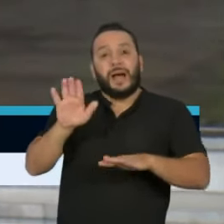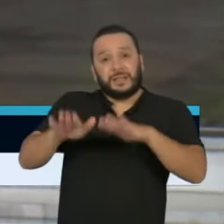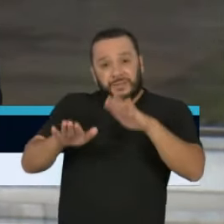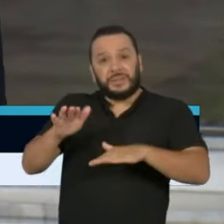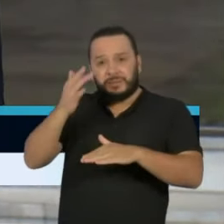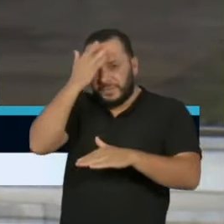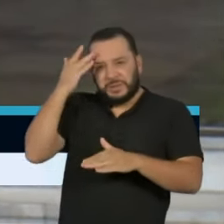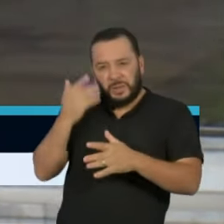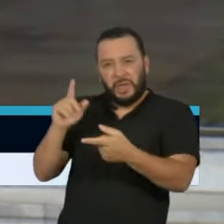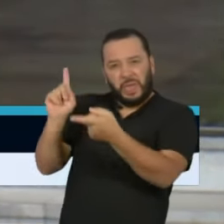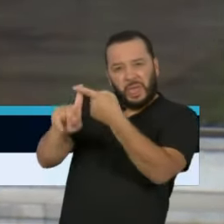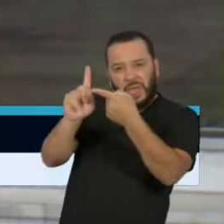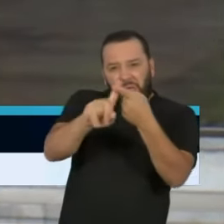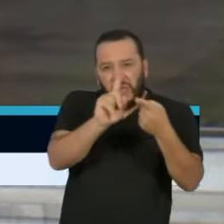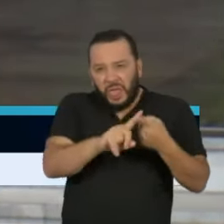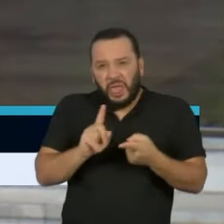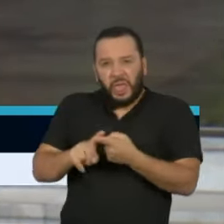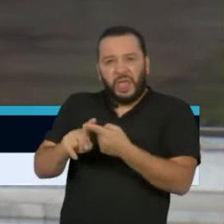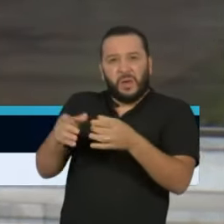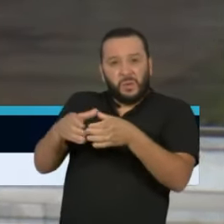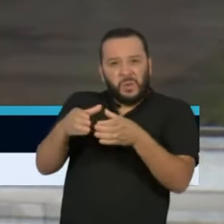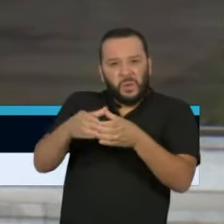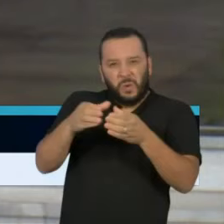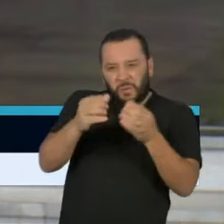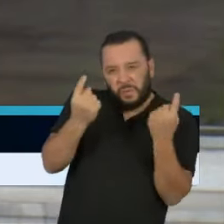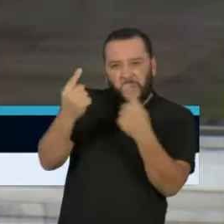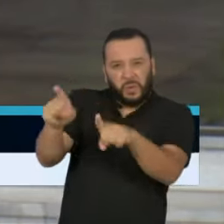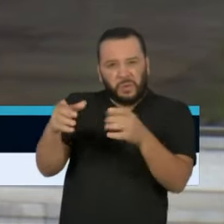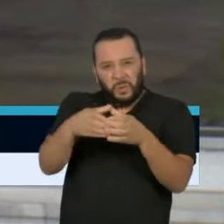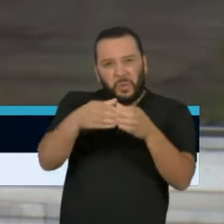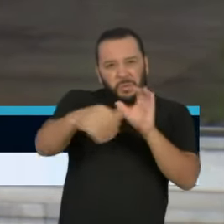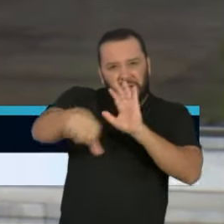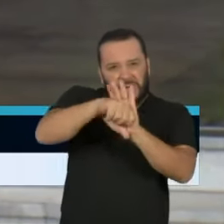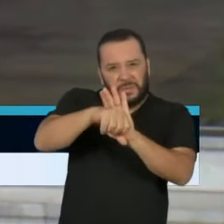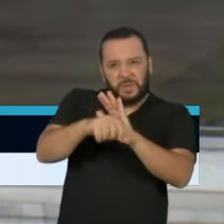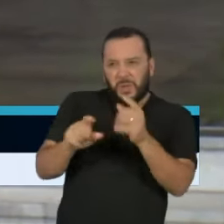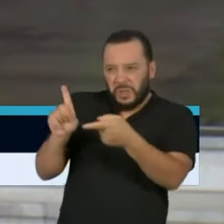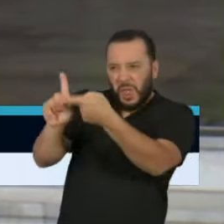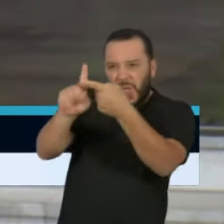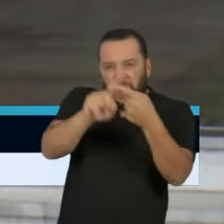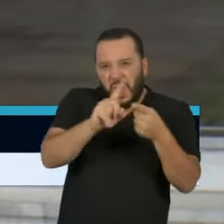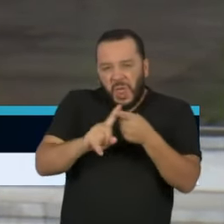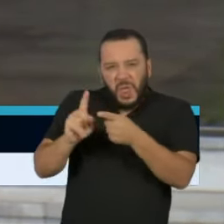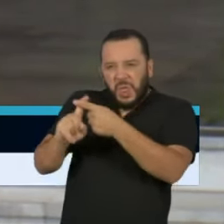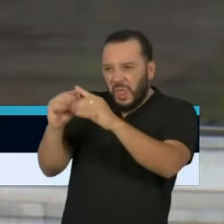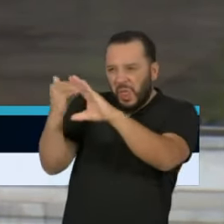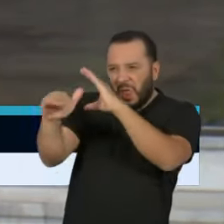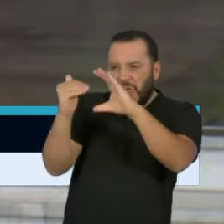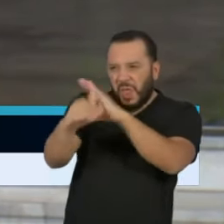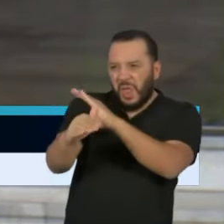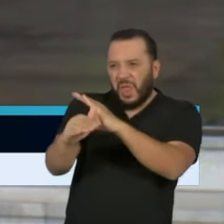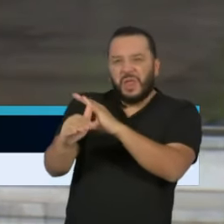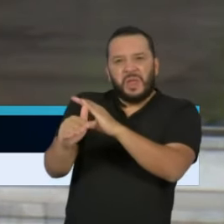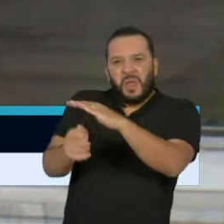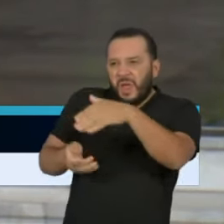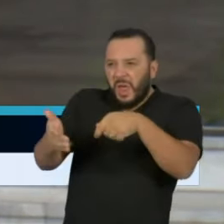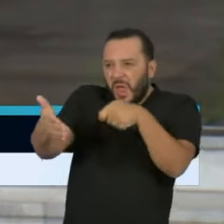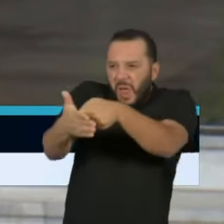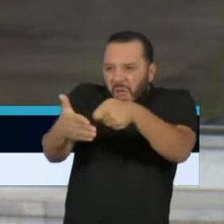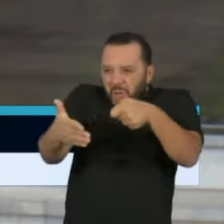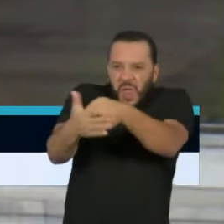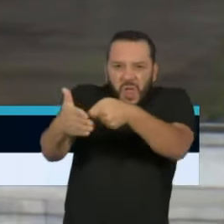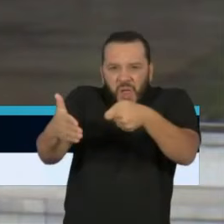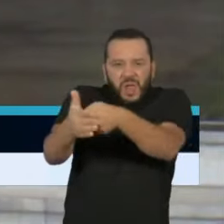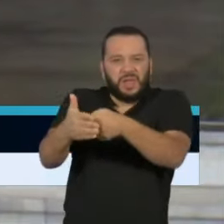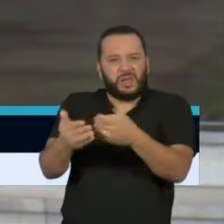constantemente deste grupo de pessoas irresponsáveis e que intimidam ou querem